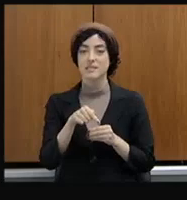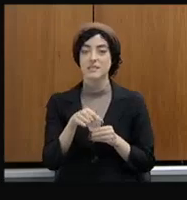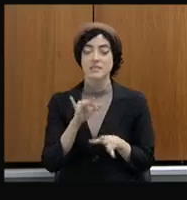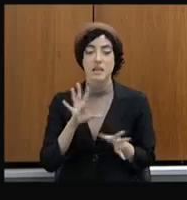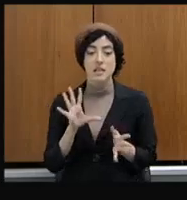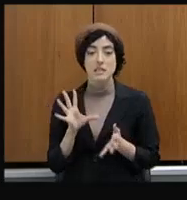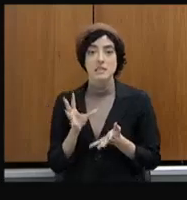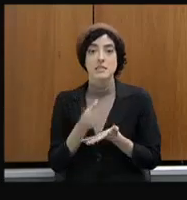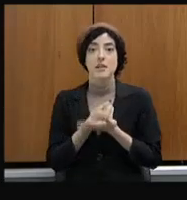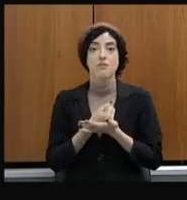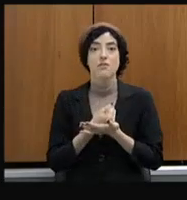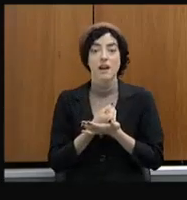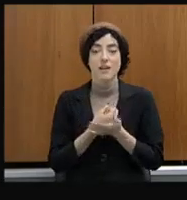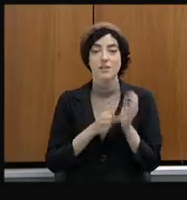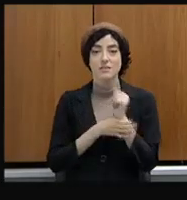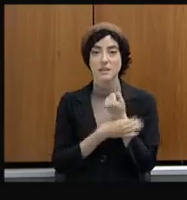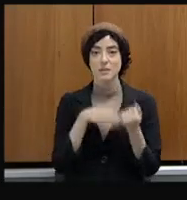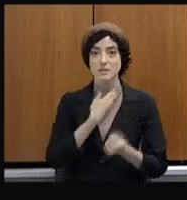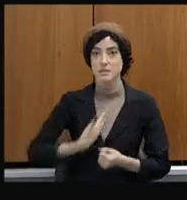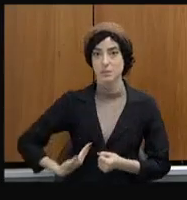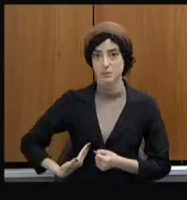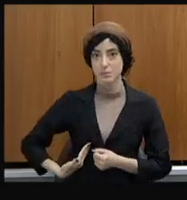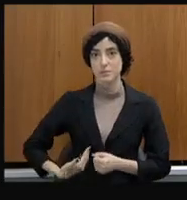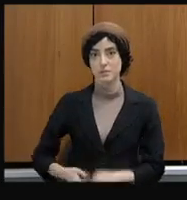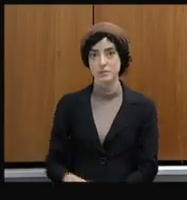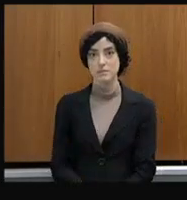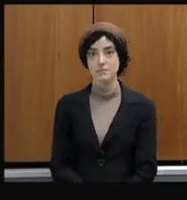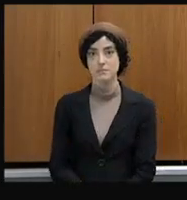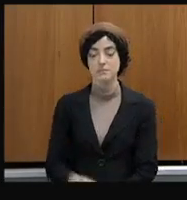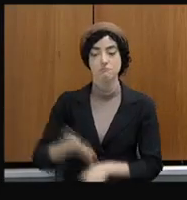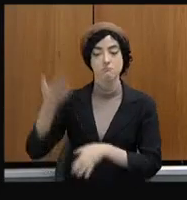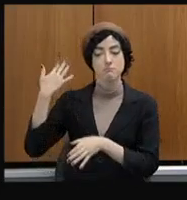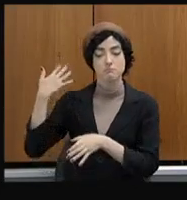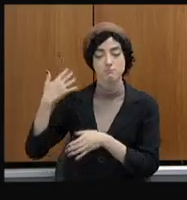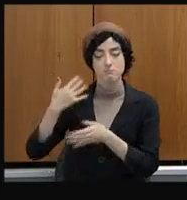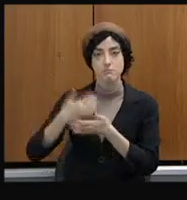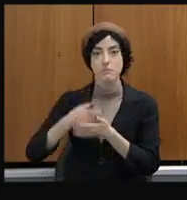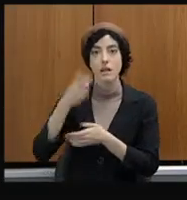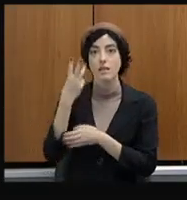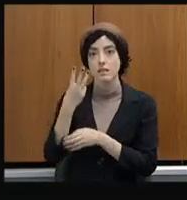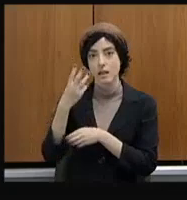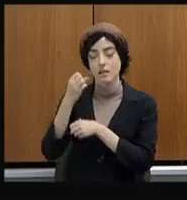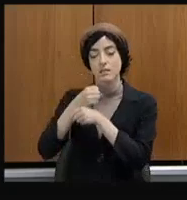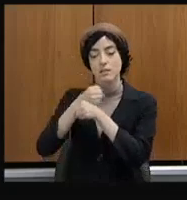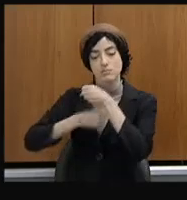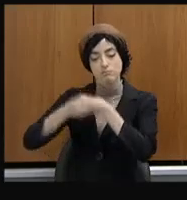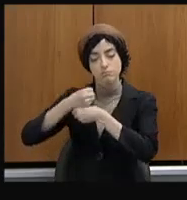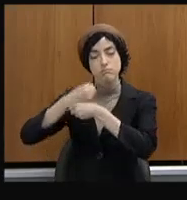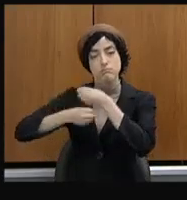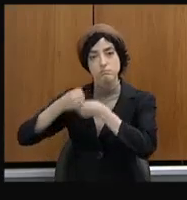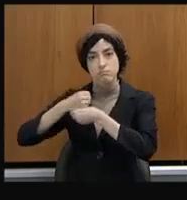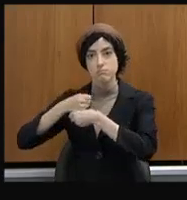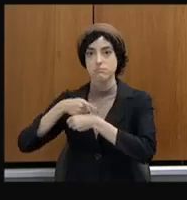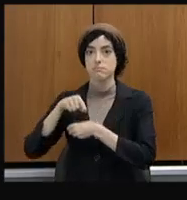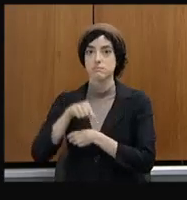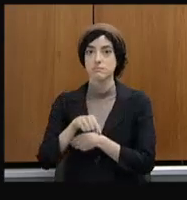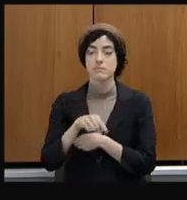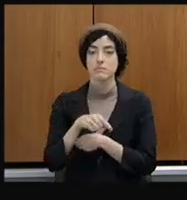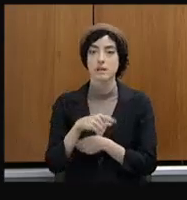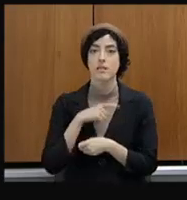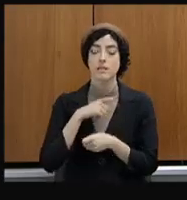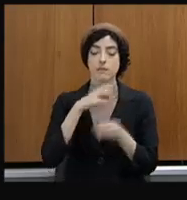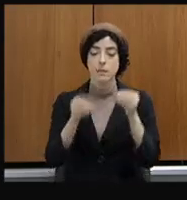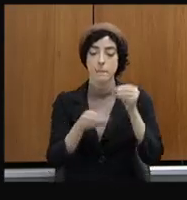pública nesses dois últimos, três últimos anos. nós tivemos um crescimento importantíssimo das emendas de